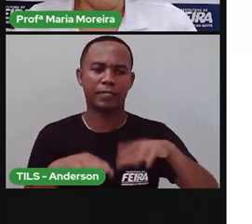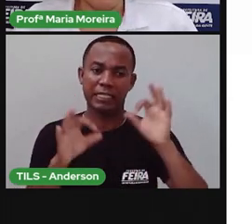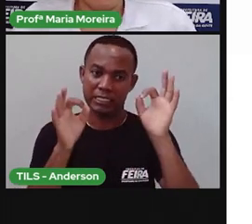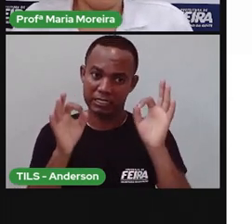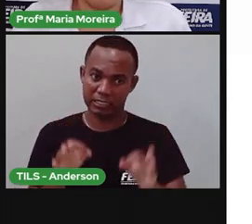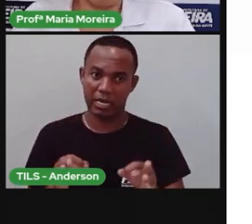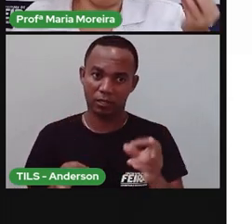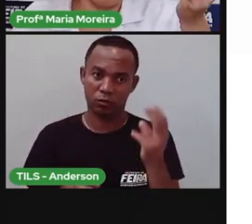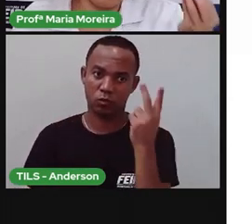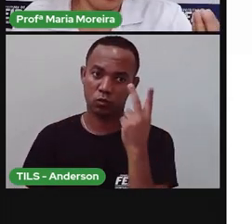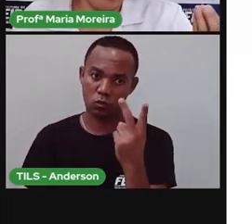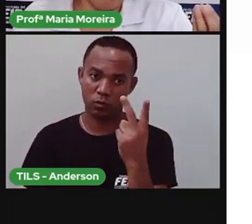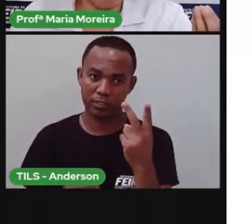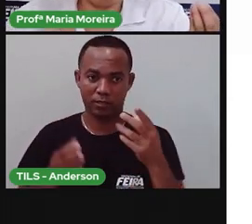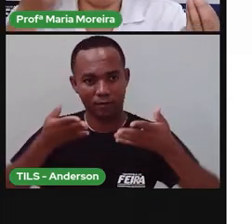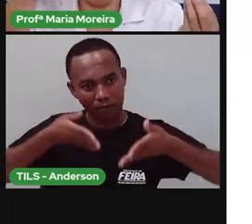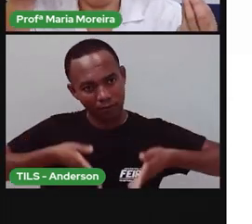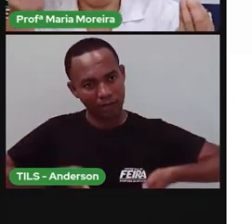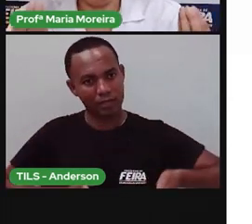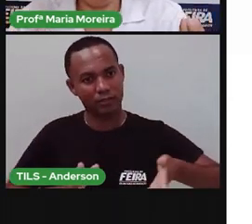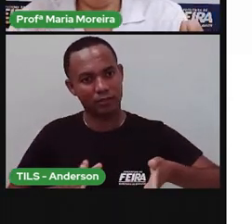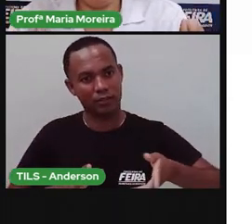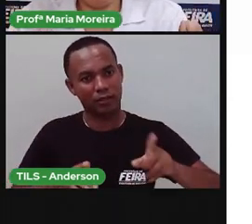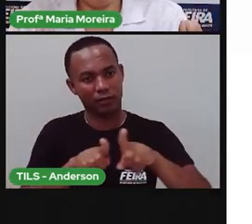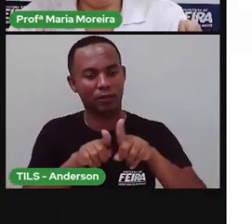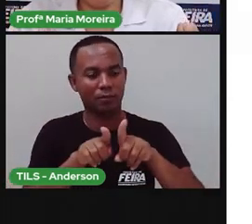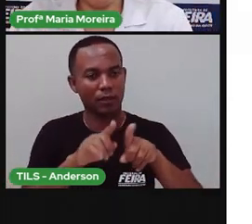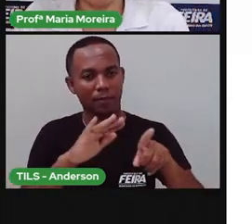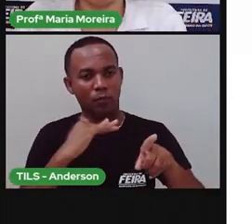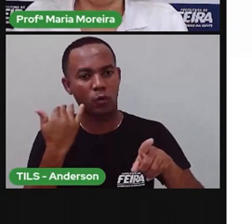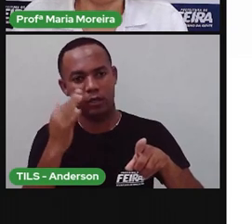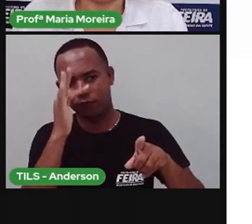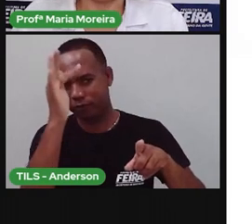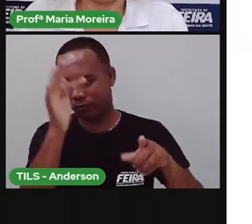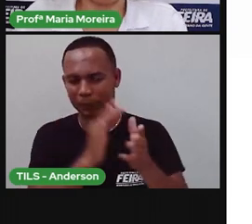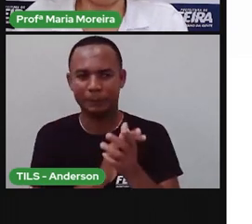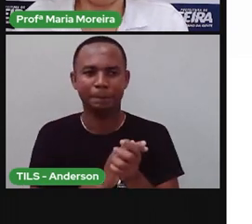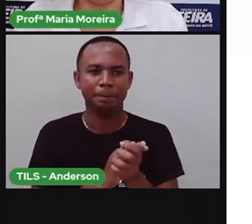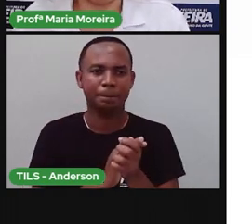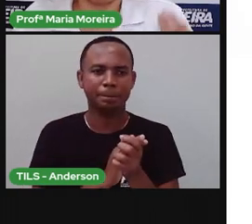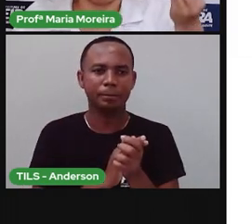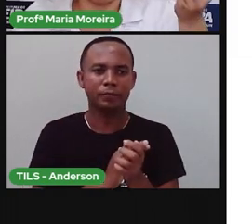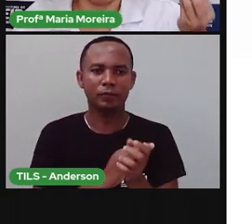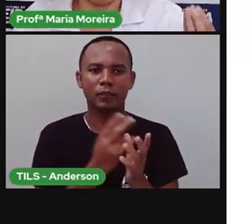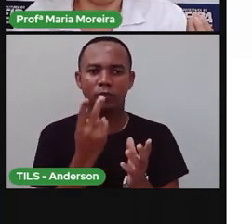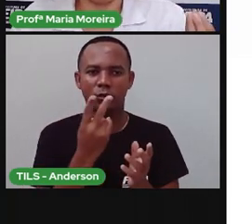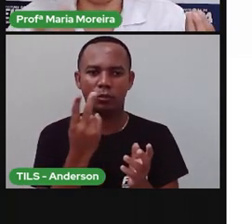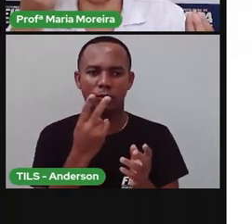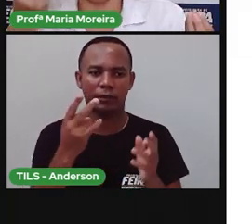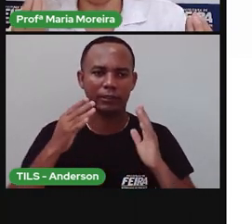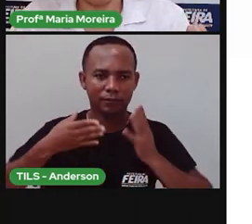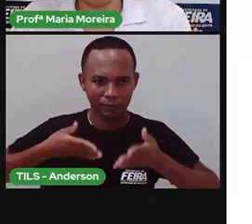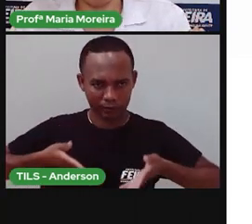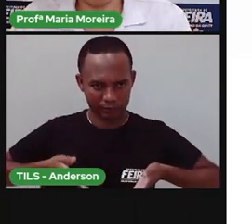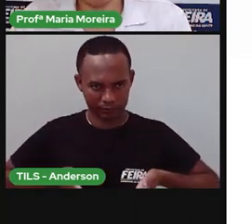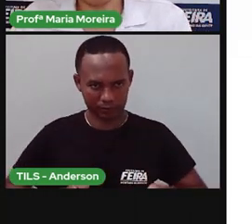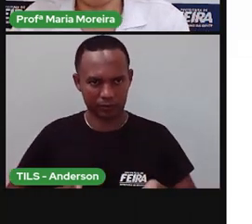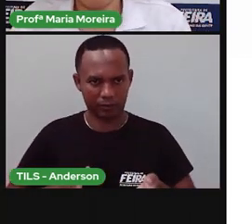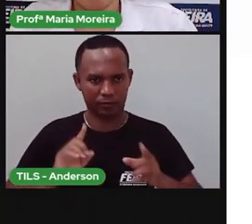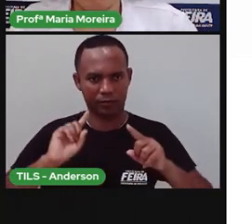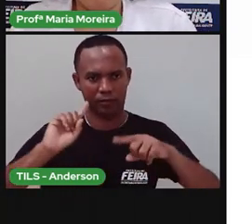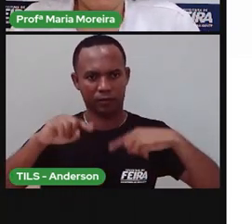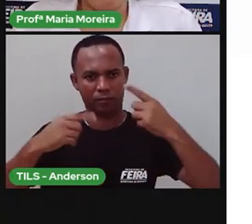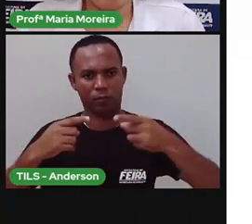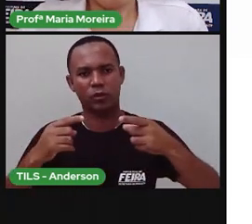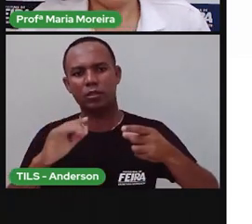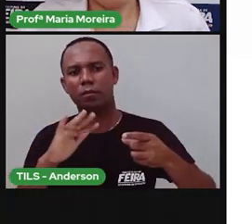certa é que a gente vai nascer e vai morrer. Então, tem essas duas razas da vida, nascimento e morte.